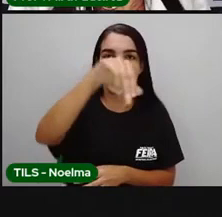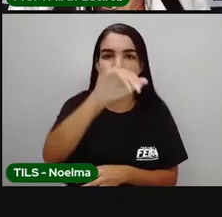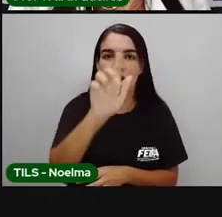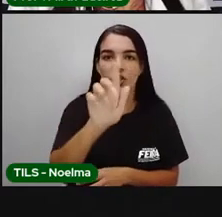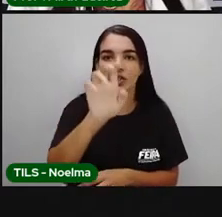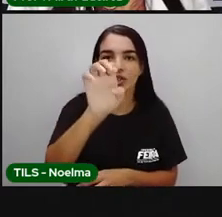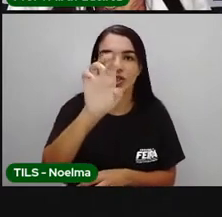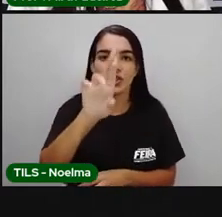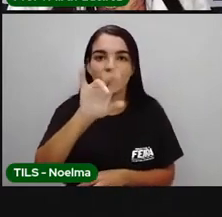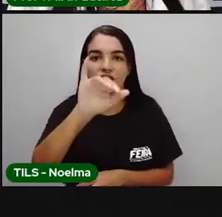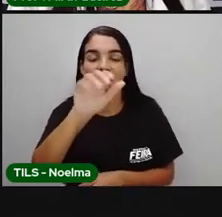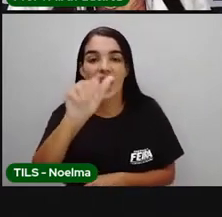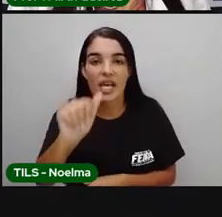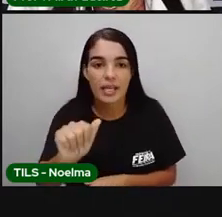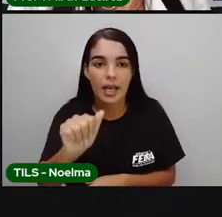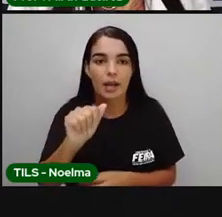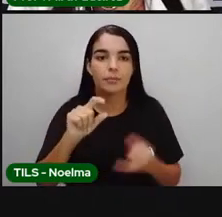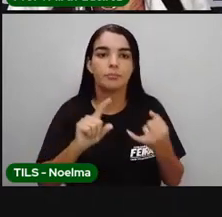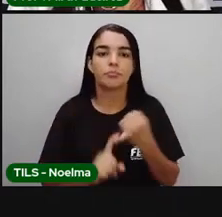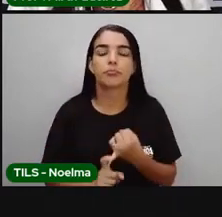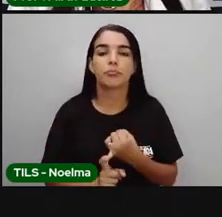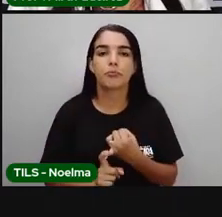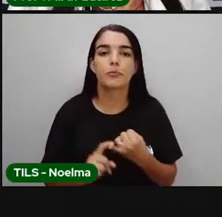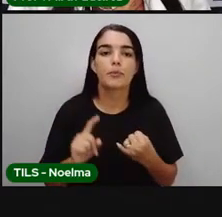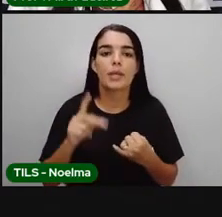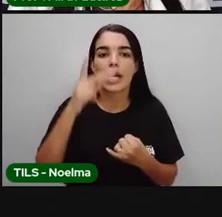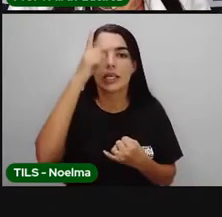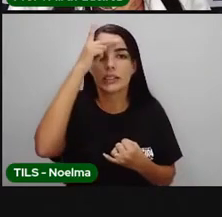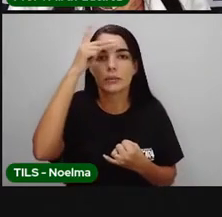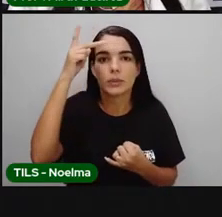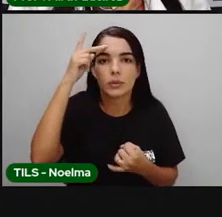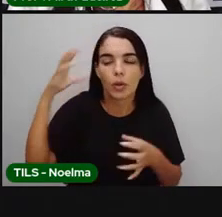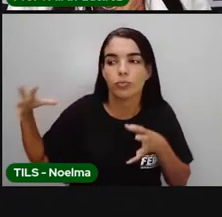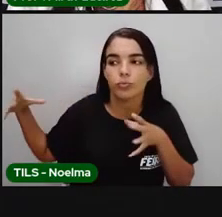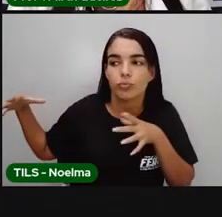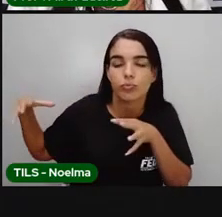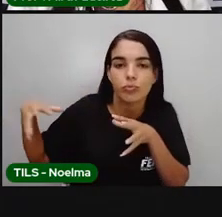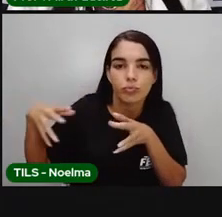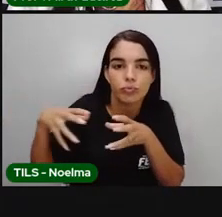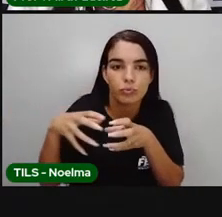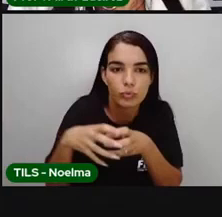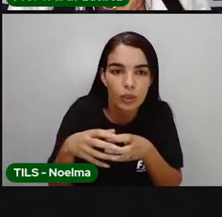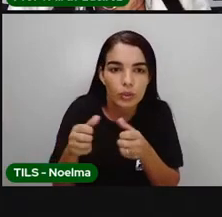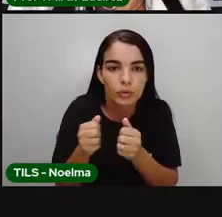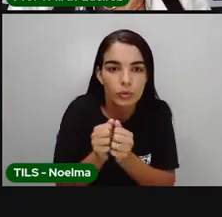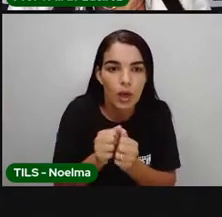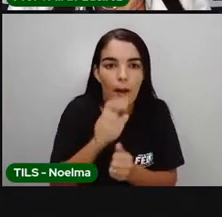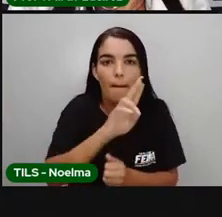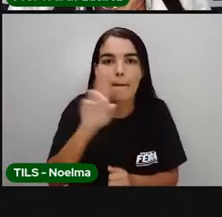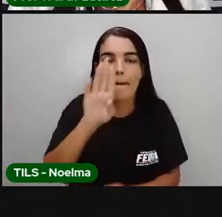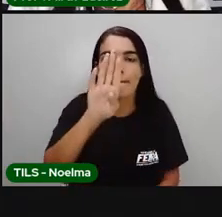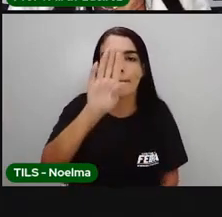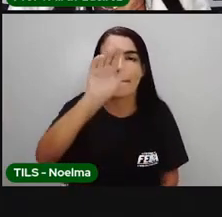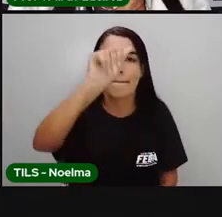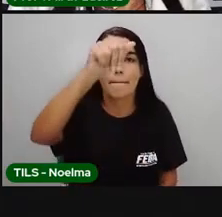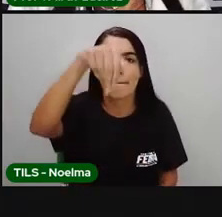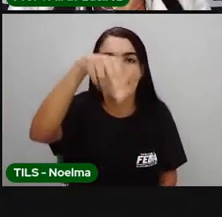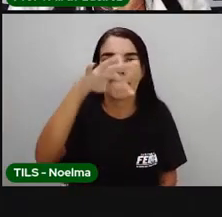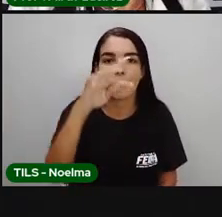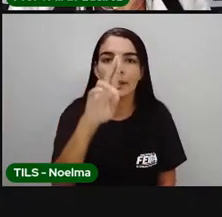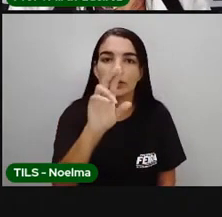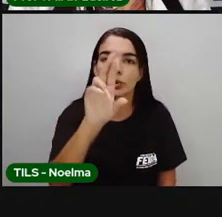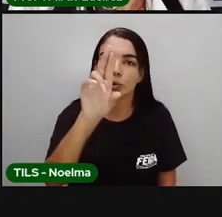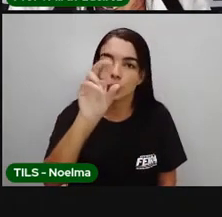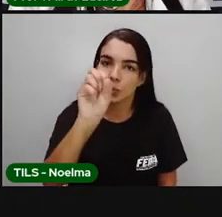Dalmé. Os bancos que vieram do sudoeste africano e correspondiam à maior população,